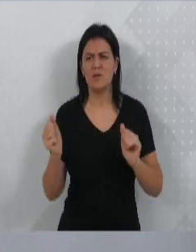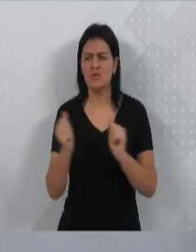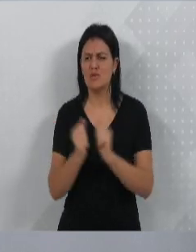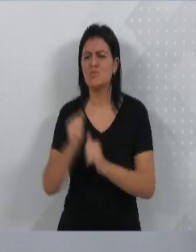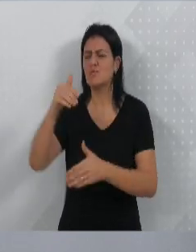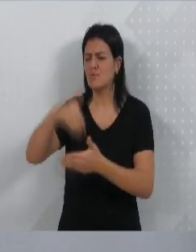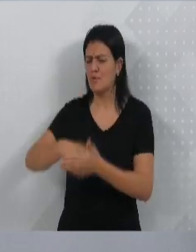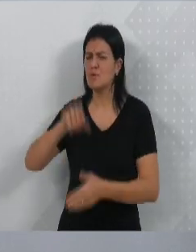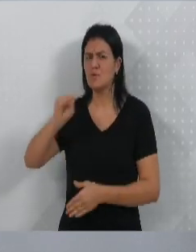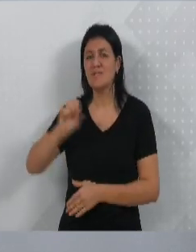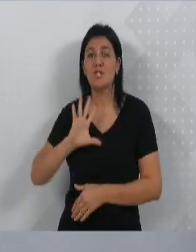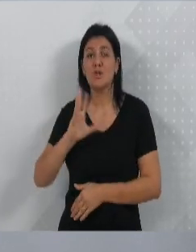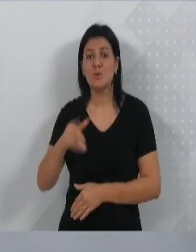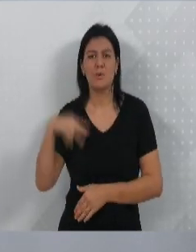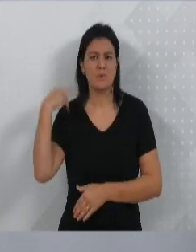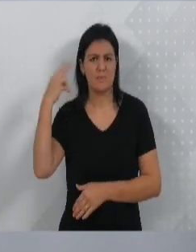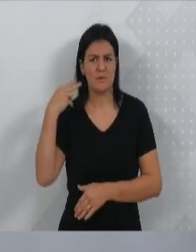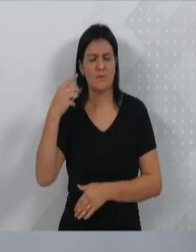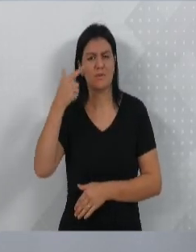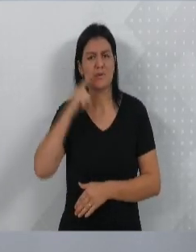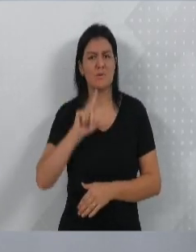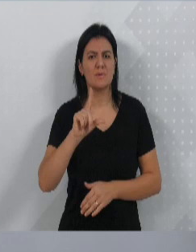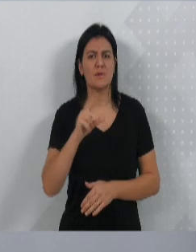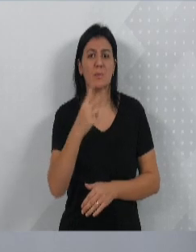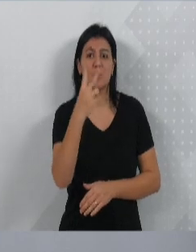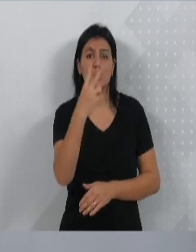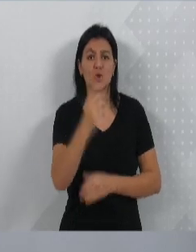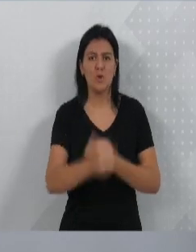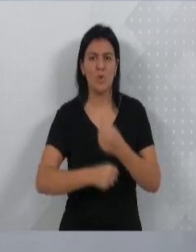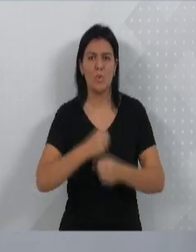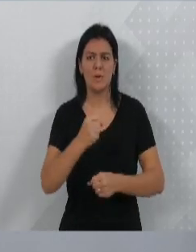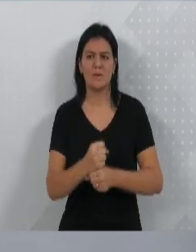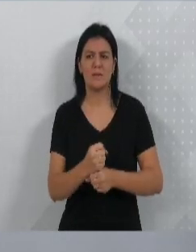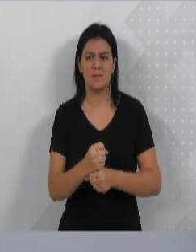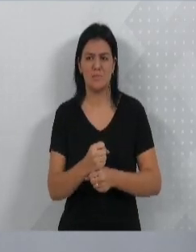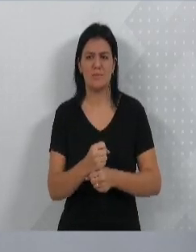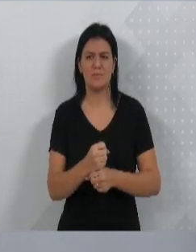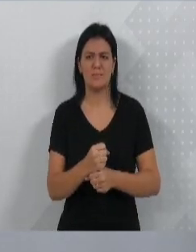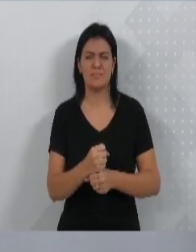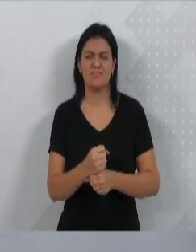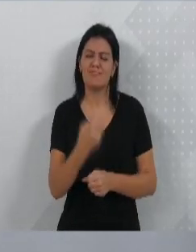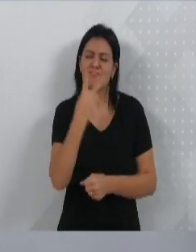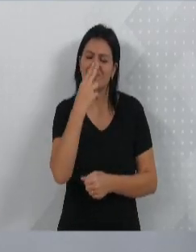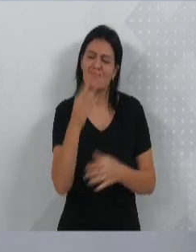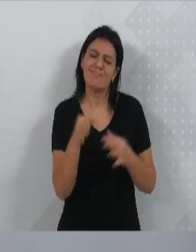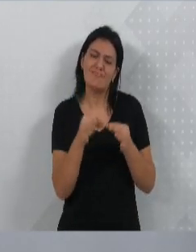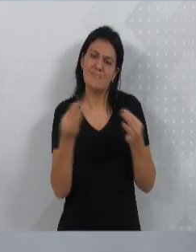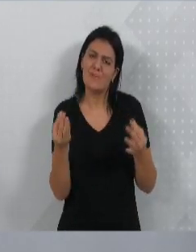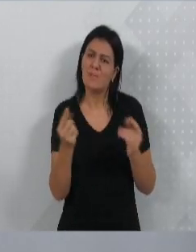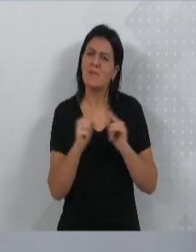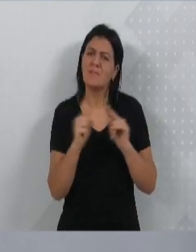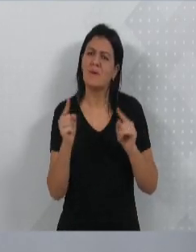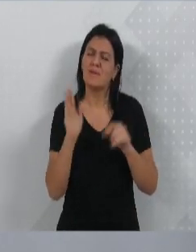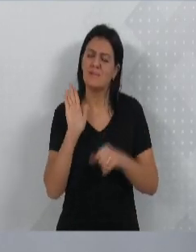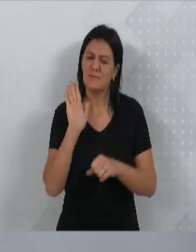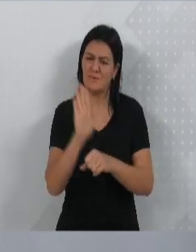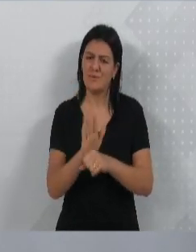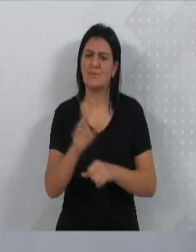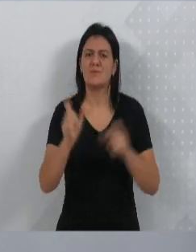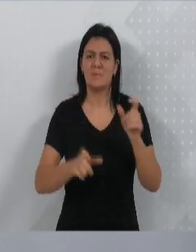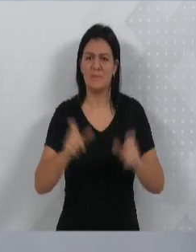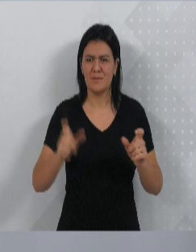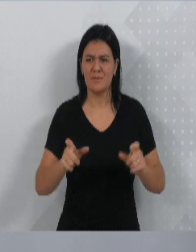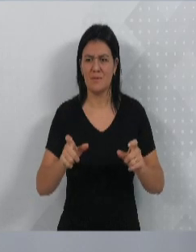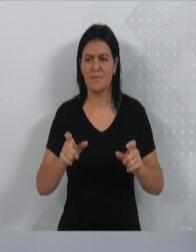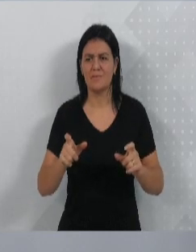favoráveis e conseguimos regulamentar para dois anos. E algo que pode parecer simples, mas impacta pessoas e foi